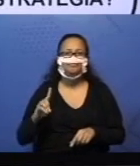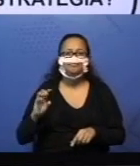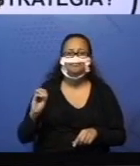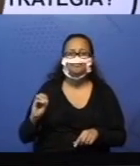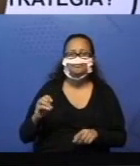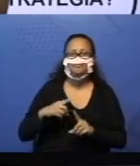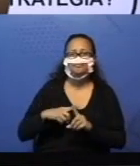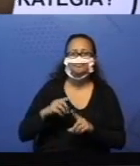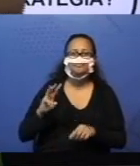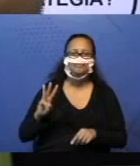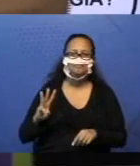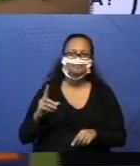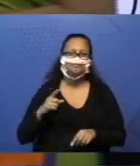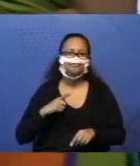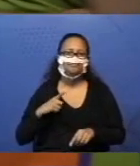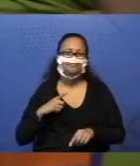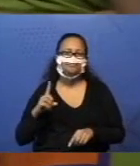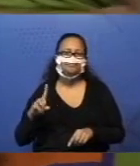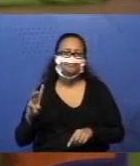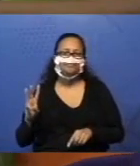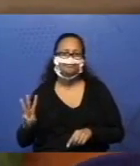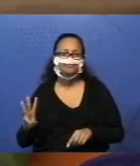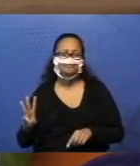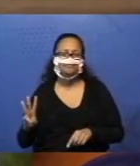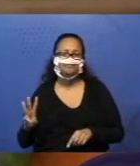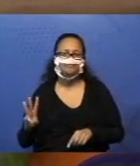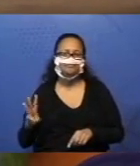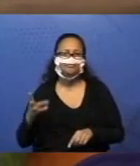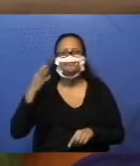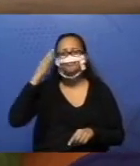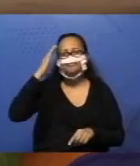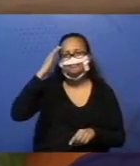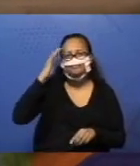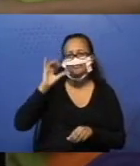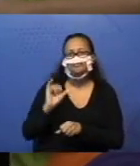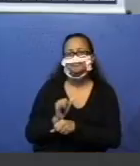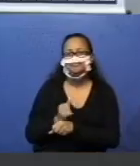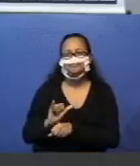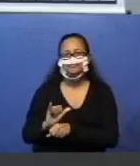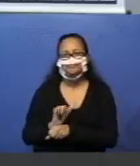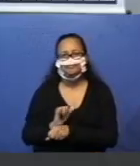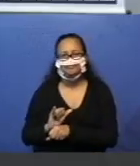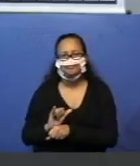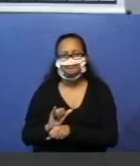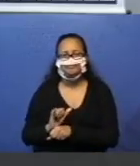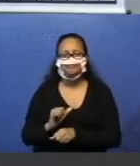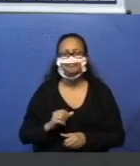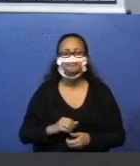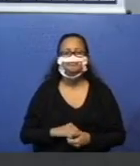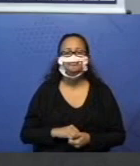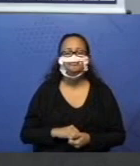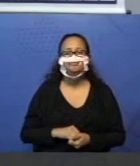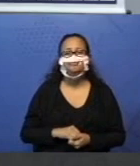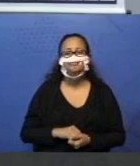temos 13. Então, nós já vamos entender todas essas estratégias que eles fizeram, tá bom?